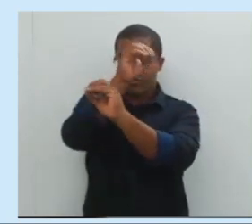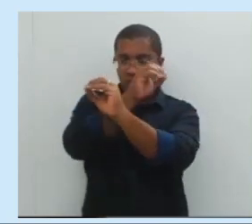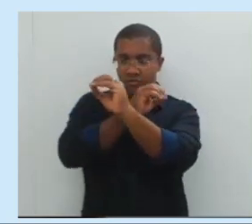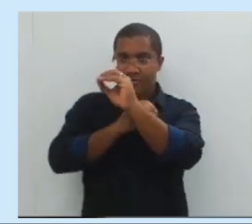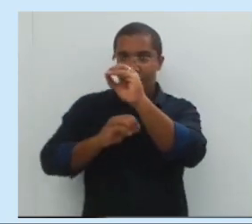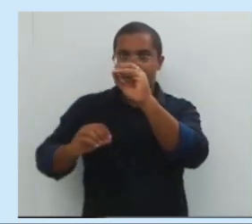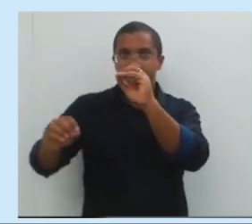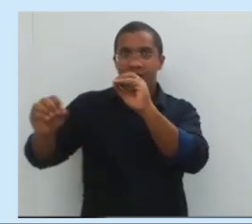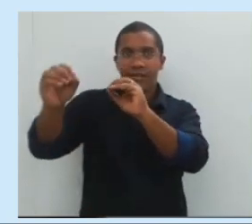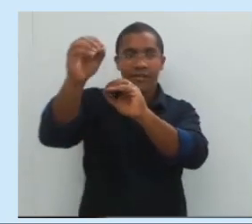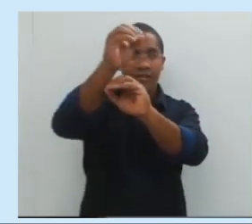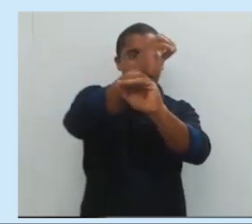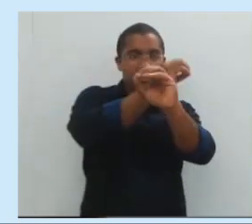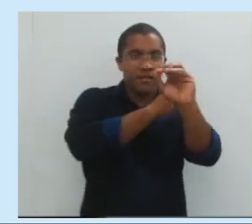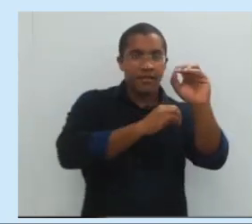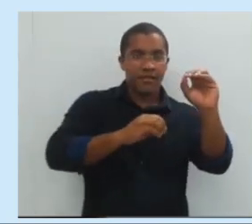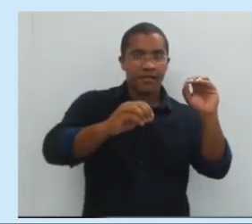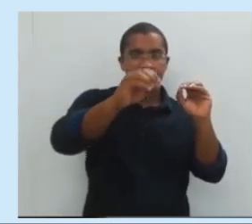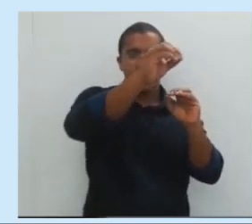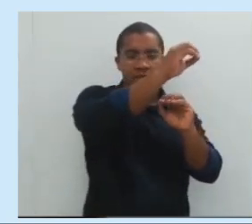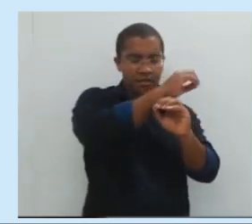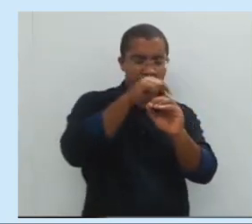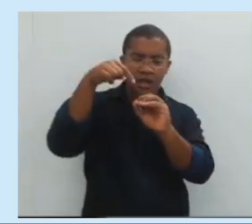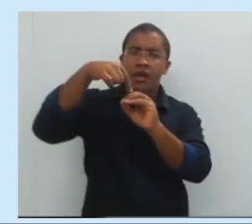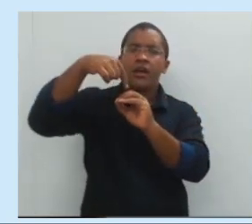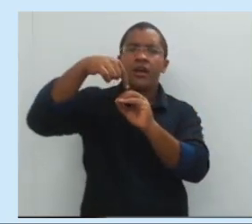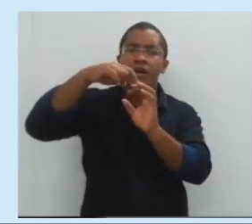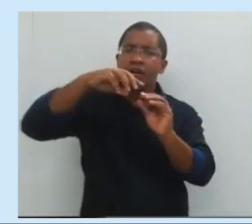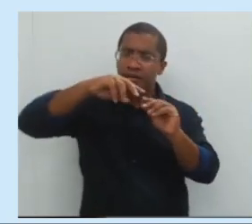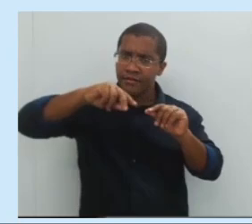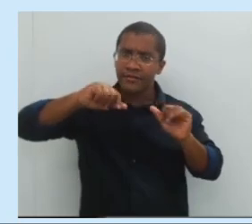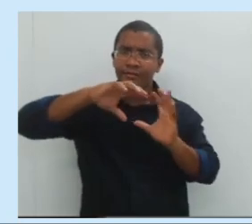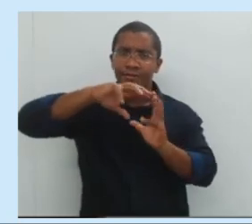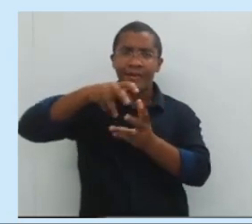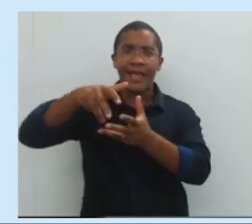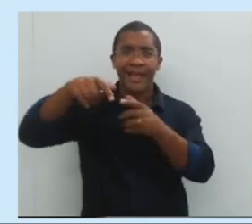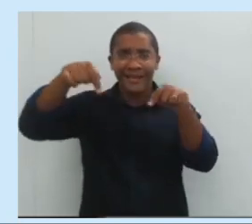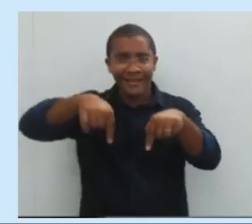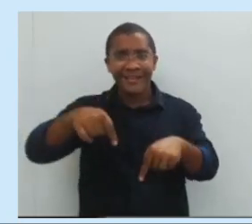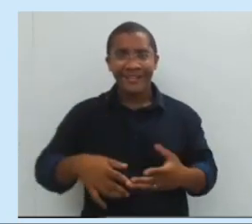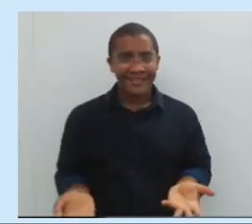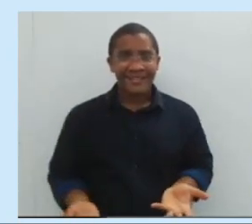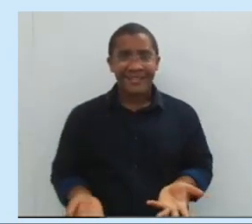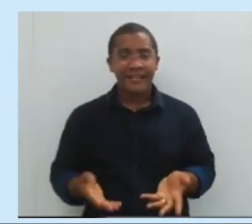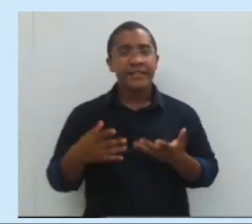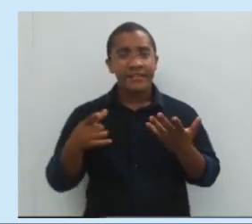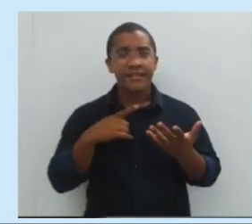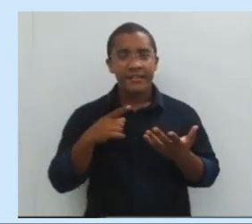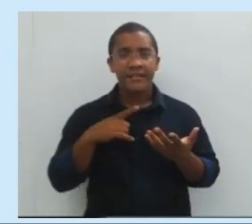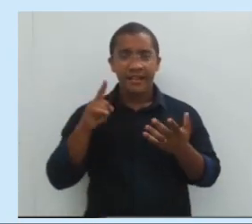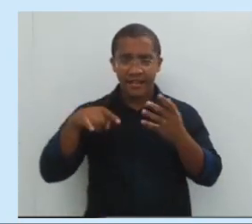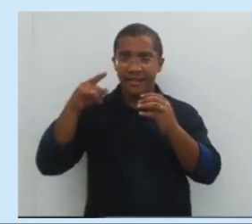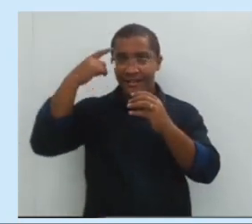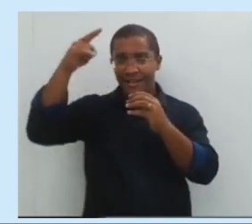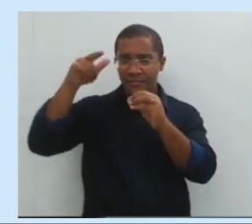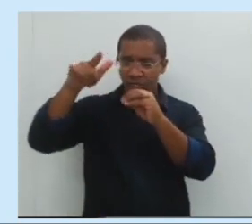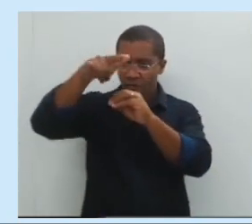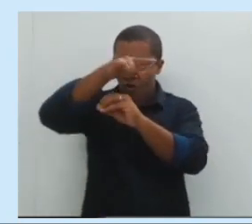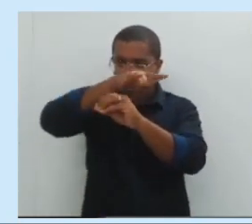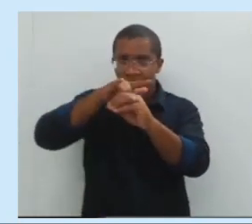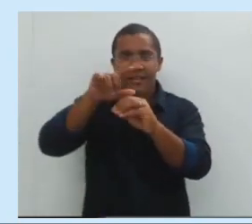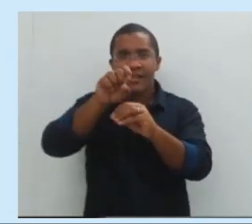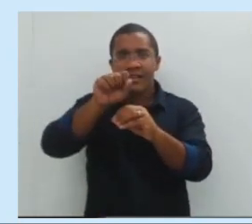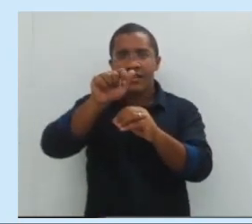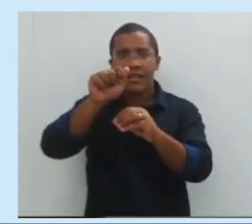girando ao redor da Terra do nosso planeta. Ela não é o nosso satélite natural,